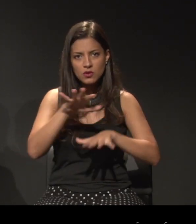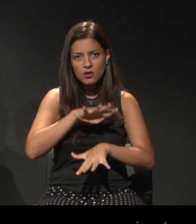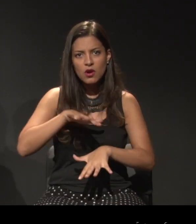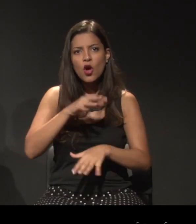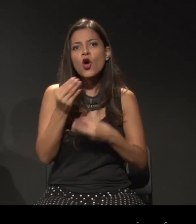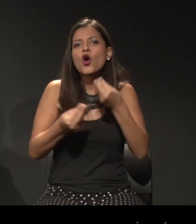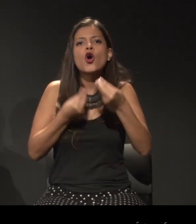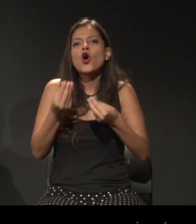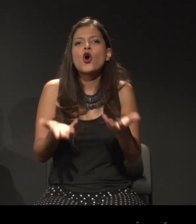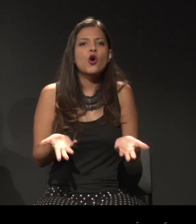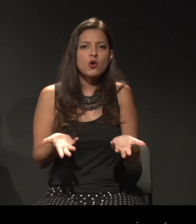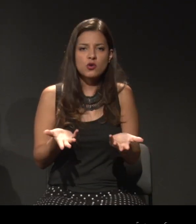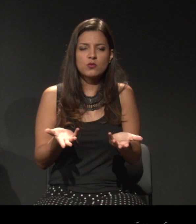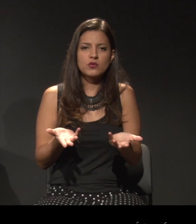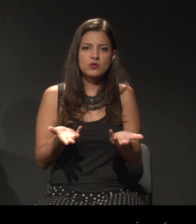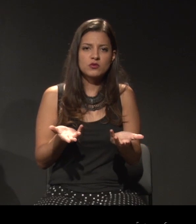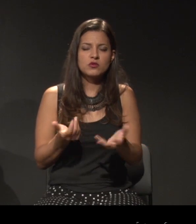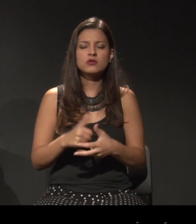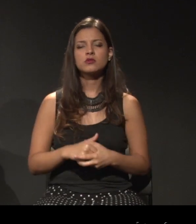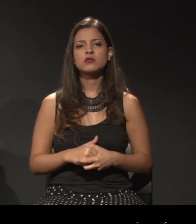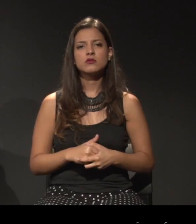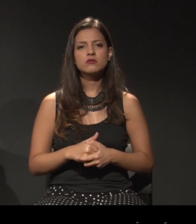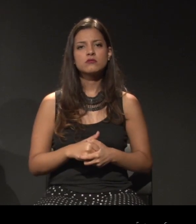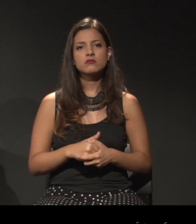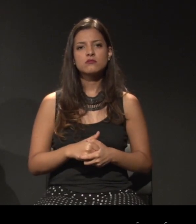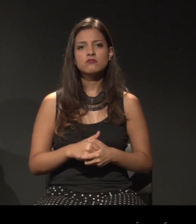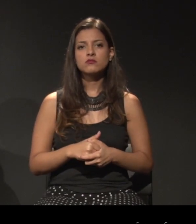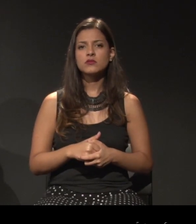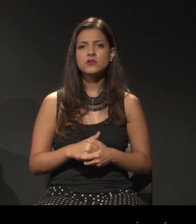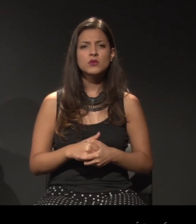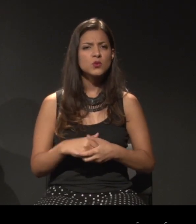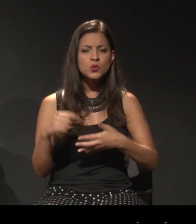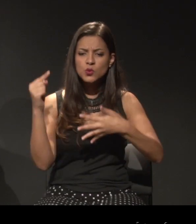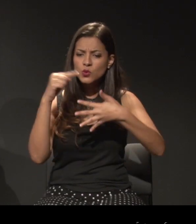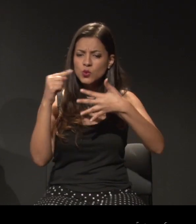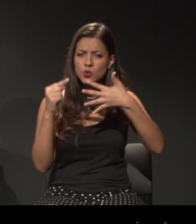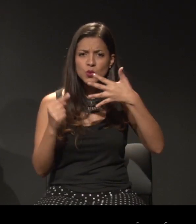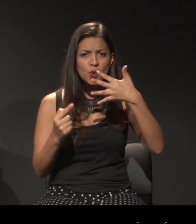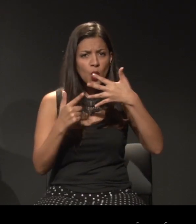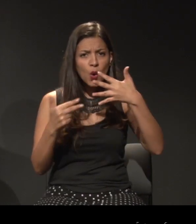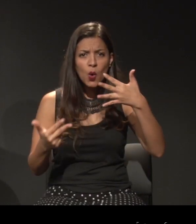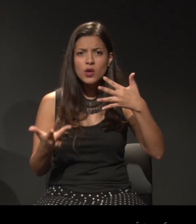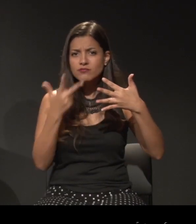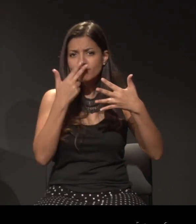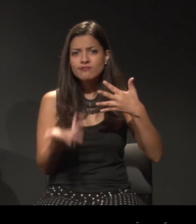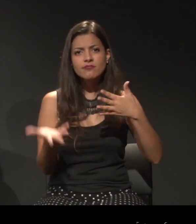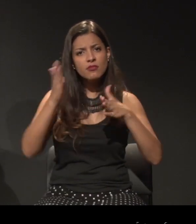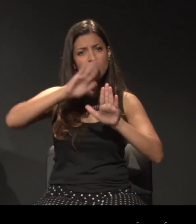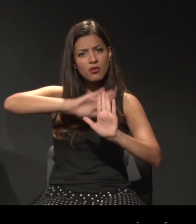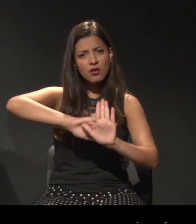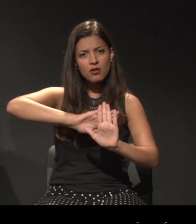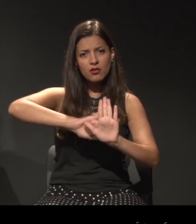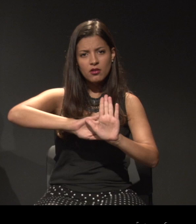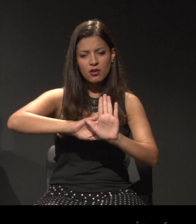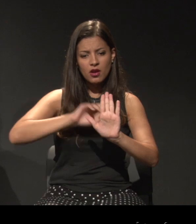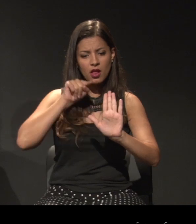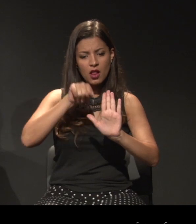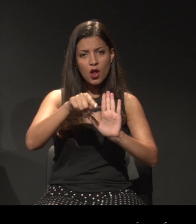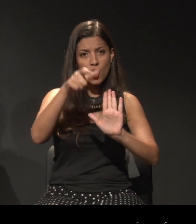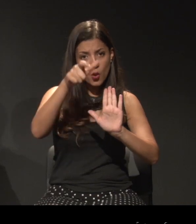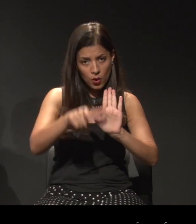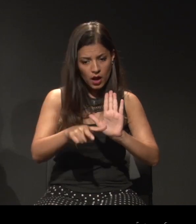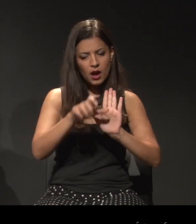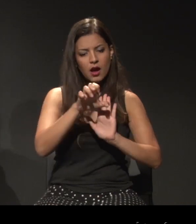Como é que a gente se coloca? Então, todas essas coisas estão implícitas nesses lugares do